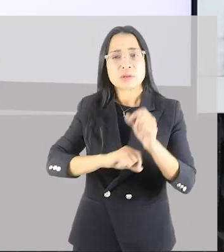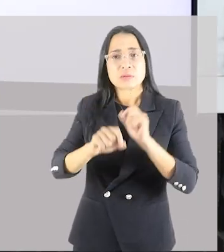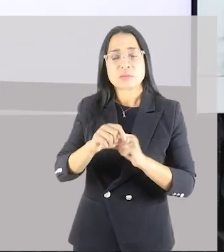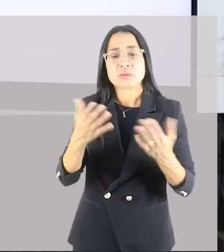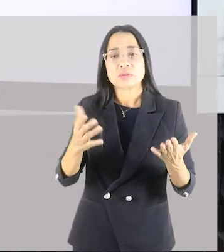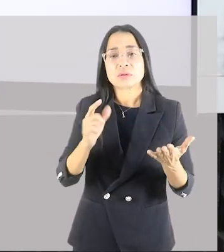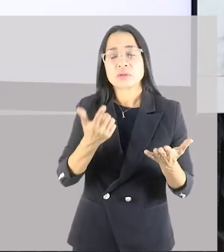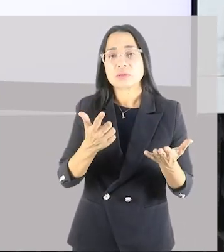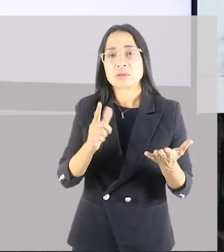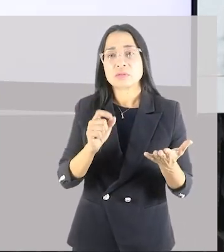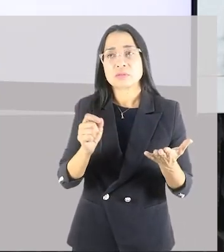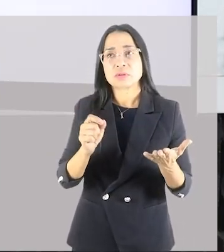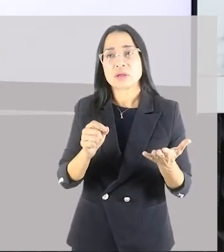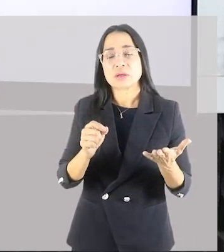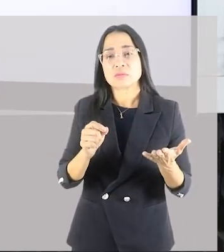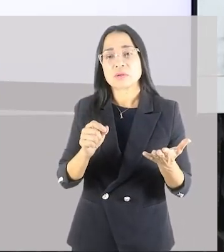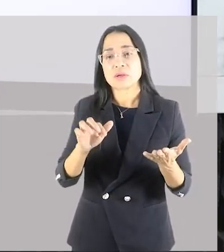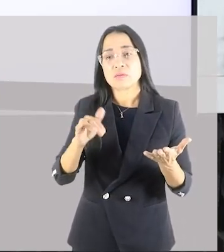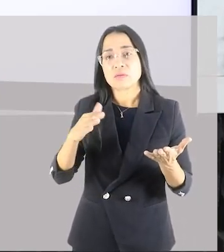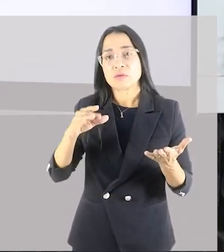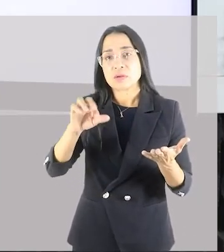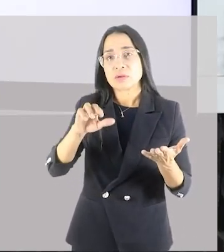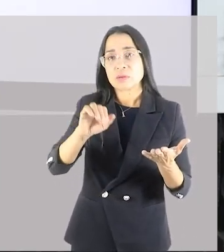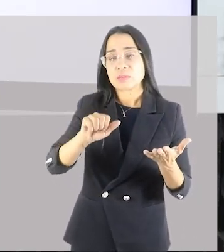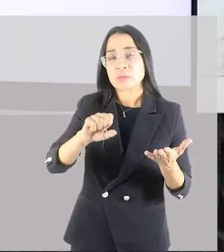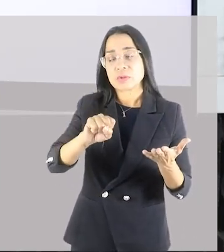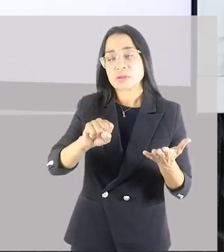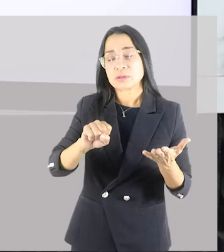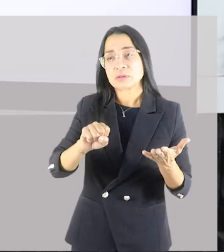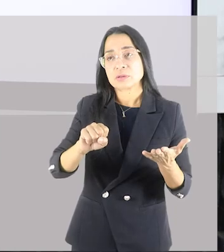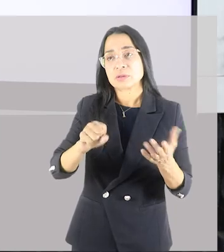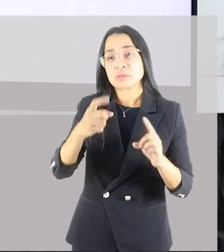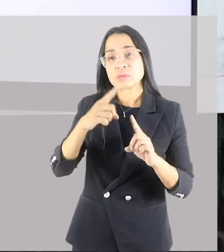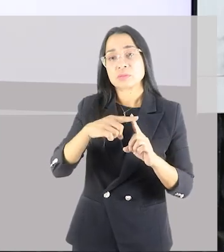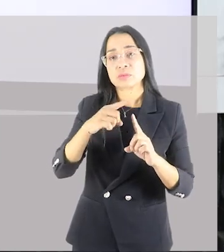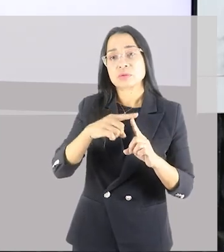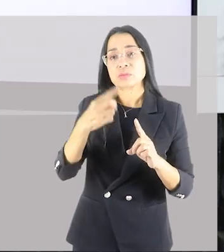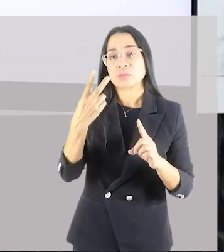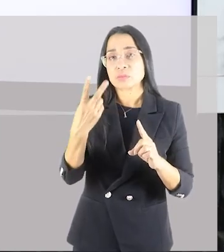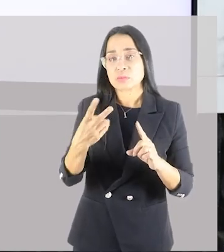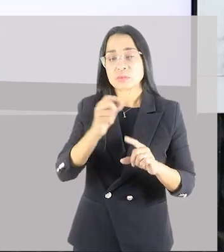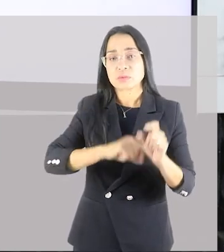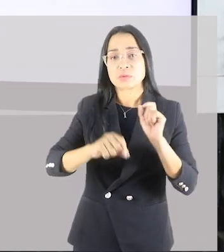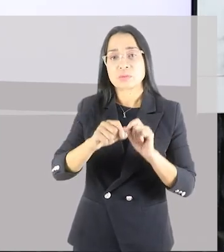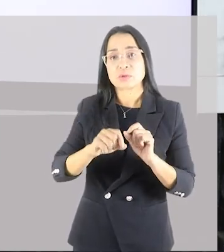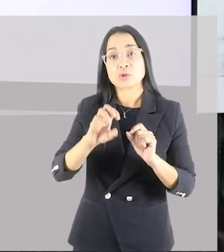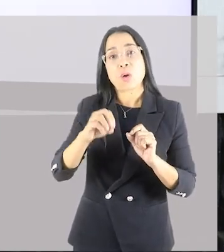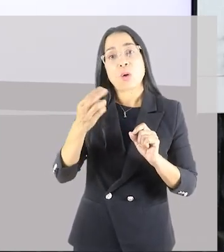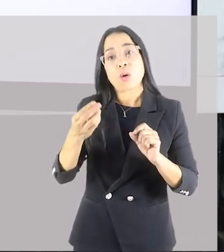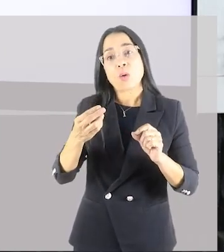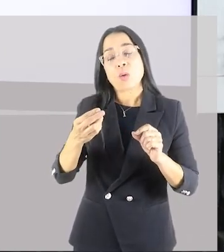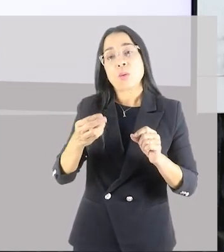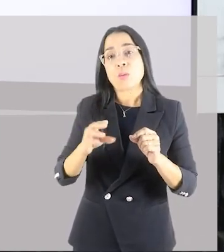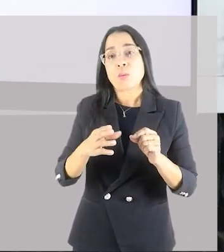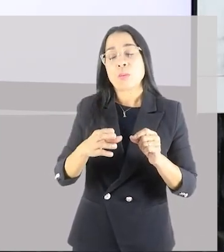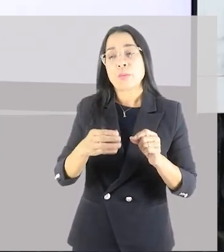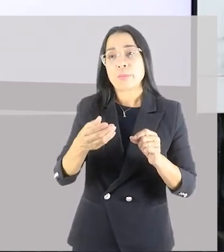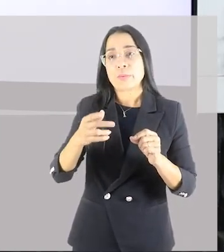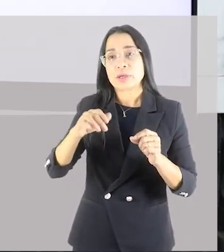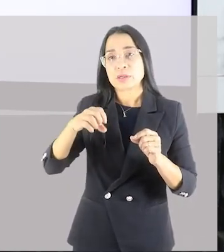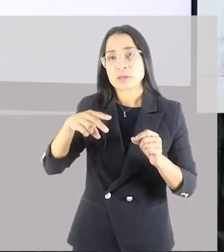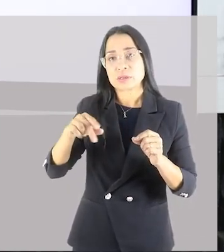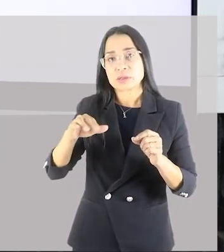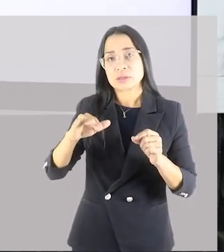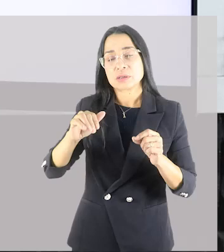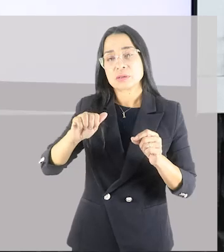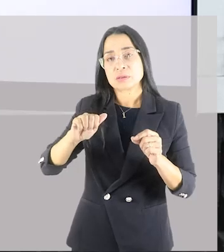do tipo 2, tantas enzimas glicolíticas que lhe dão a potência para ele fazer o exercício em alta intensidade.